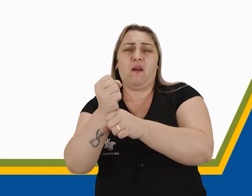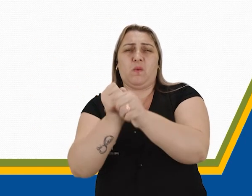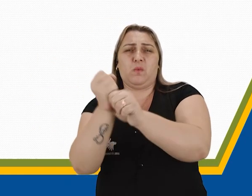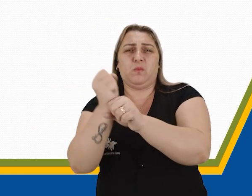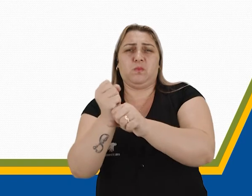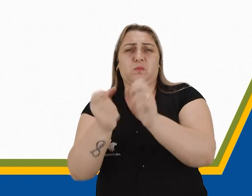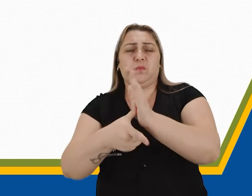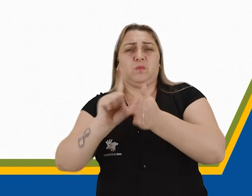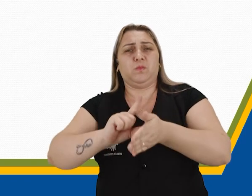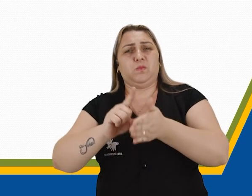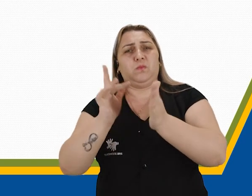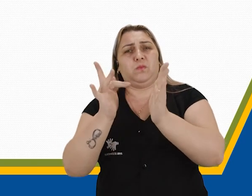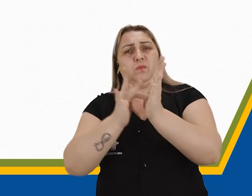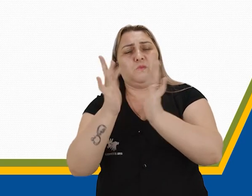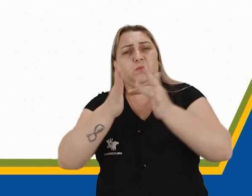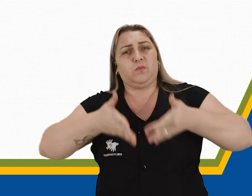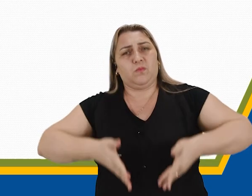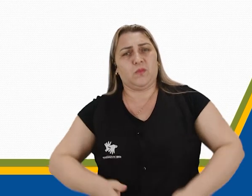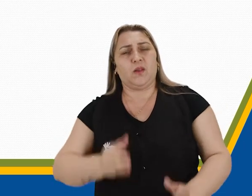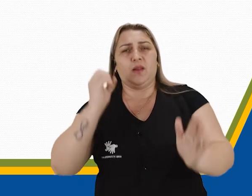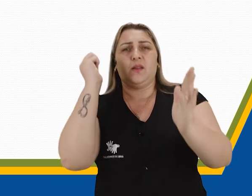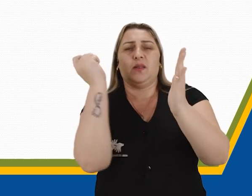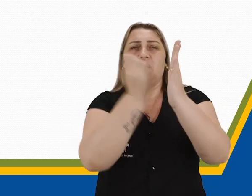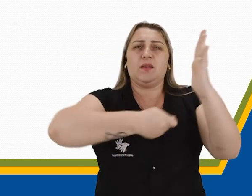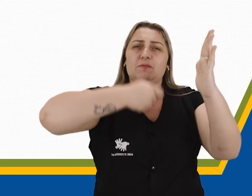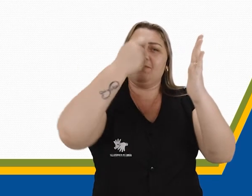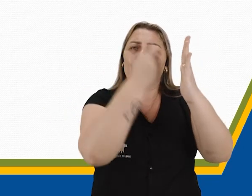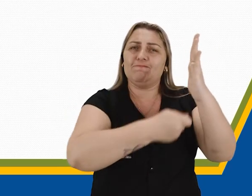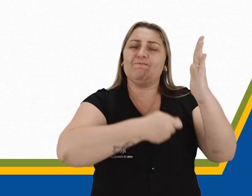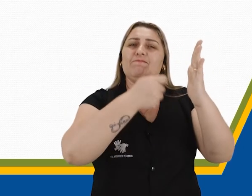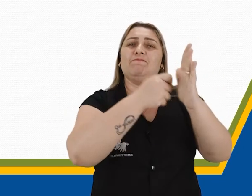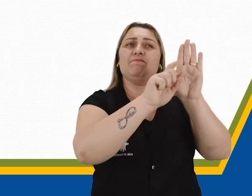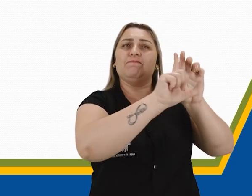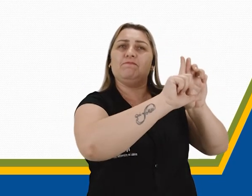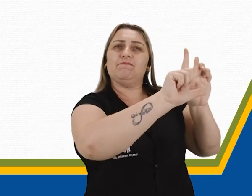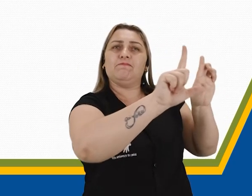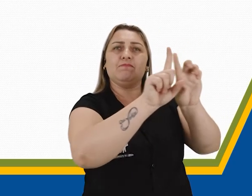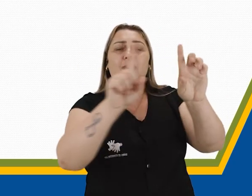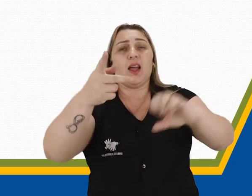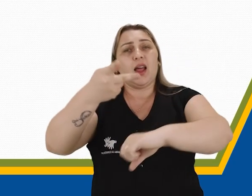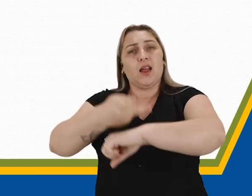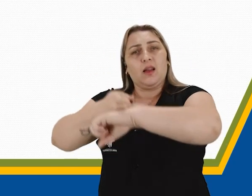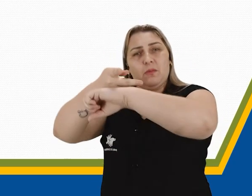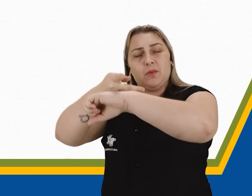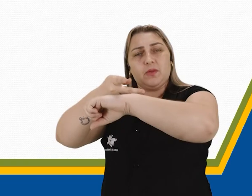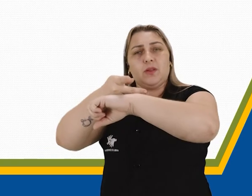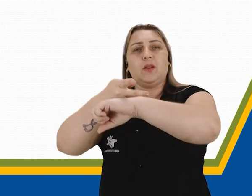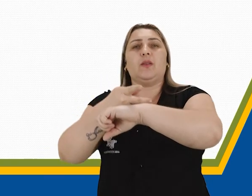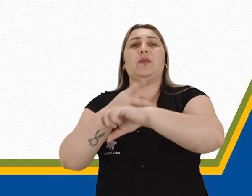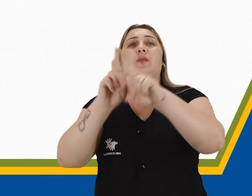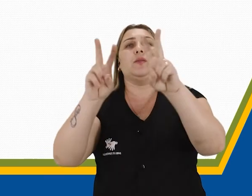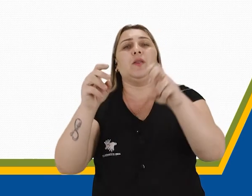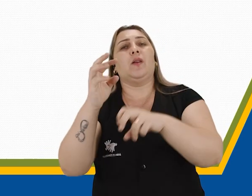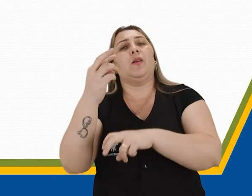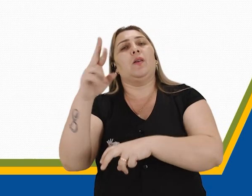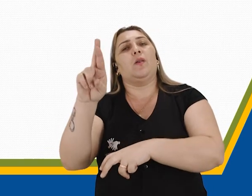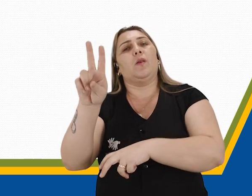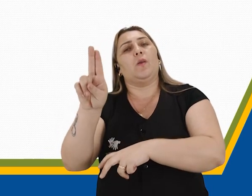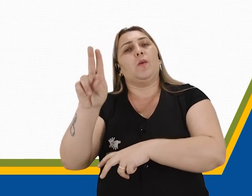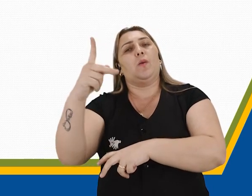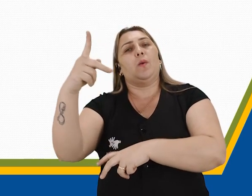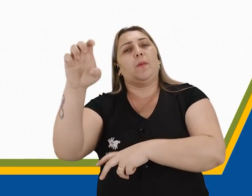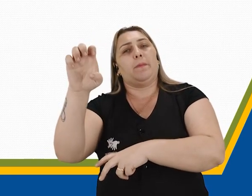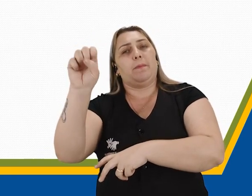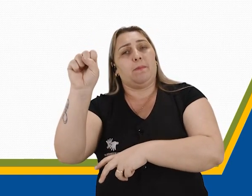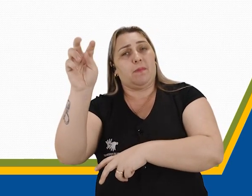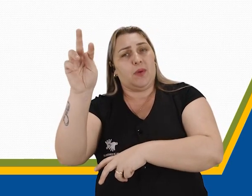abrigos ou cavernas, em suas paredes e tetos rochosos. O termo rupestre é de